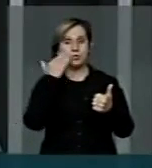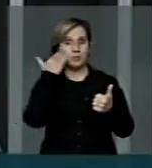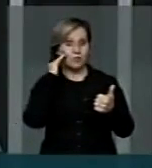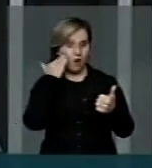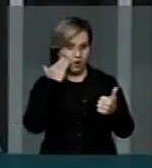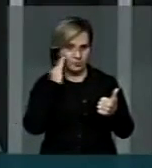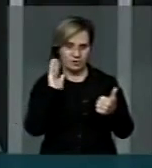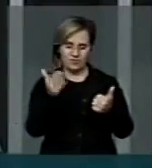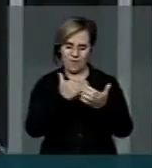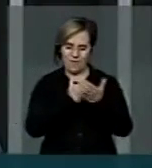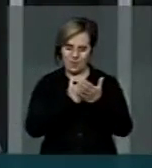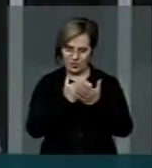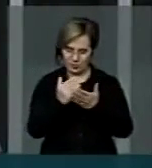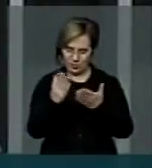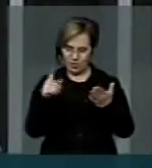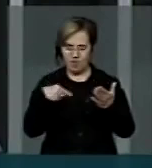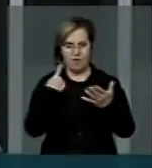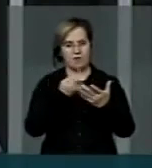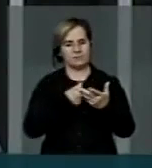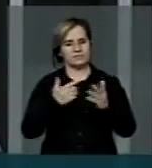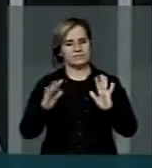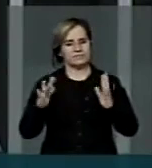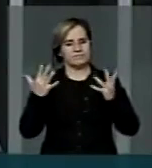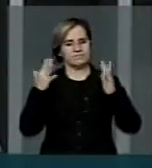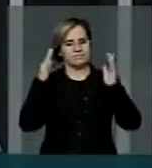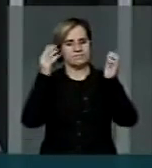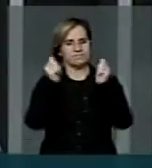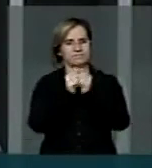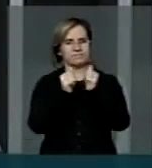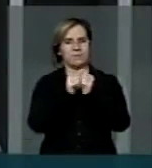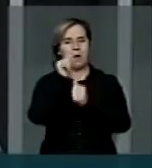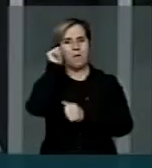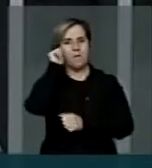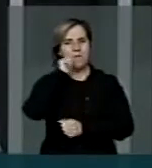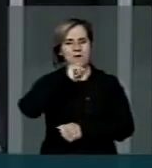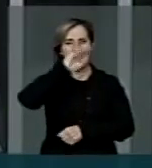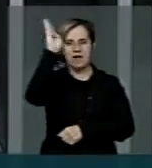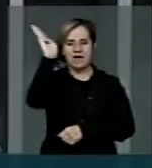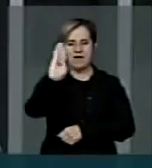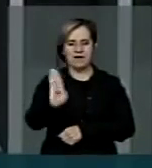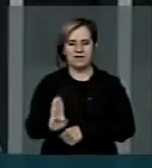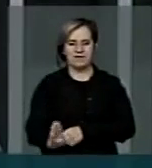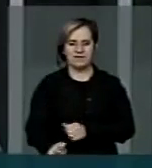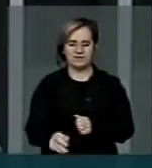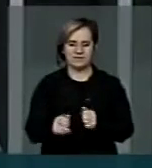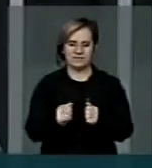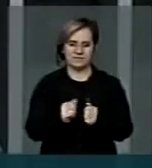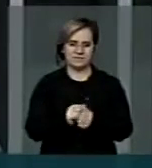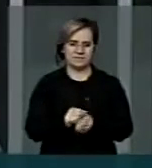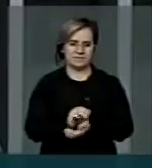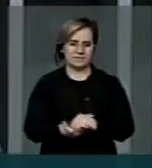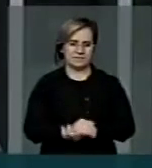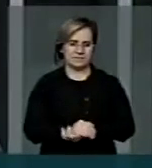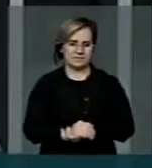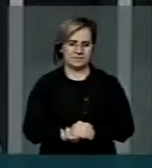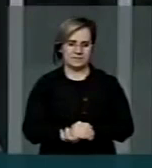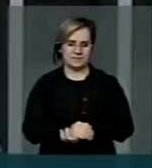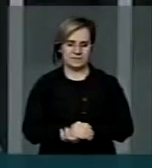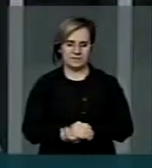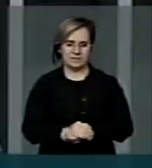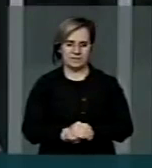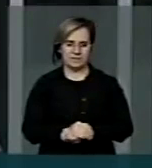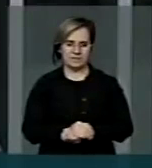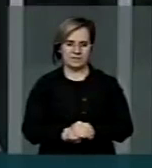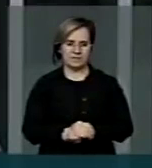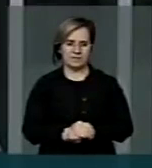que nós prestamos a homenagem à mulher, deputado Mauro Benivir, a